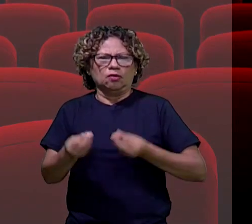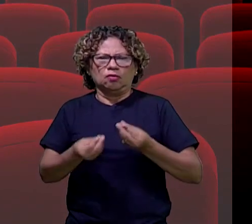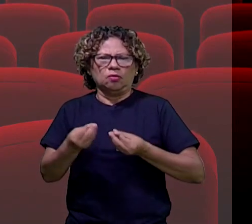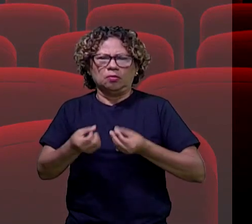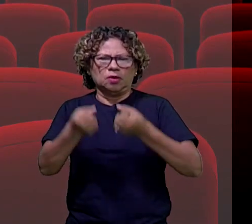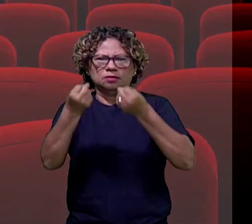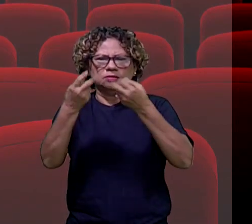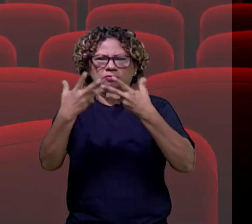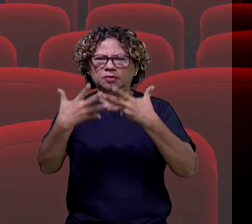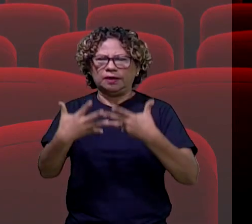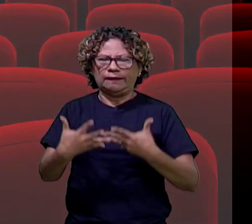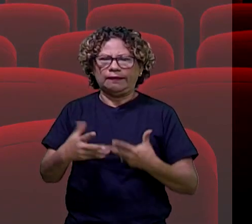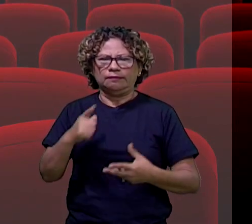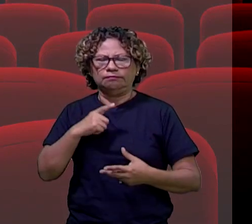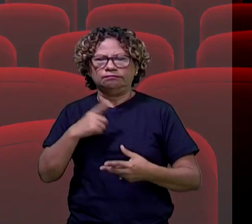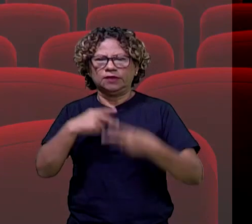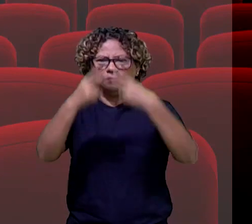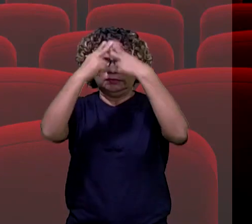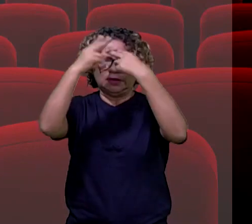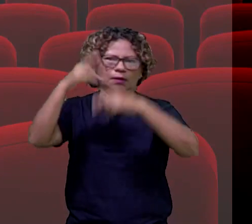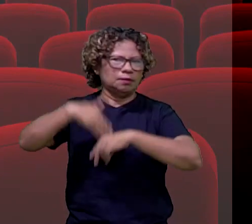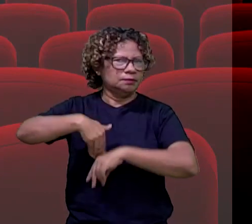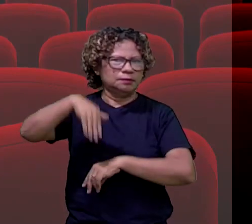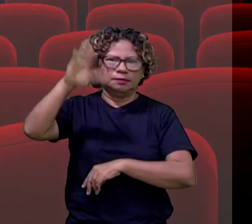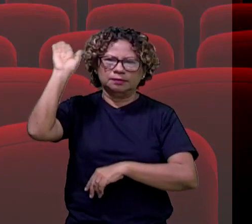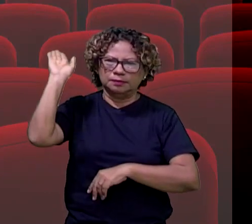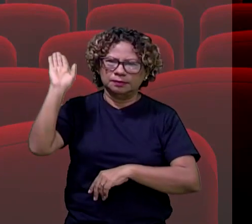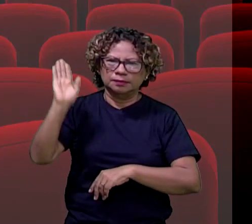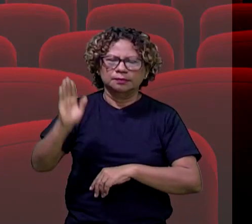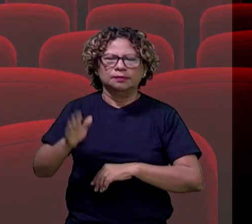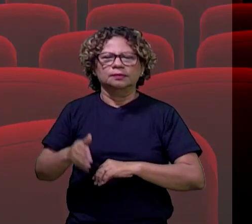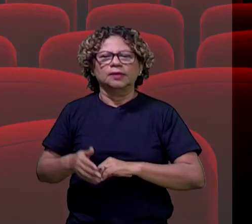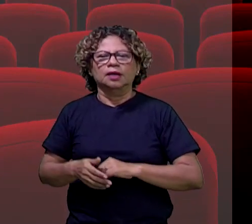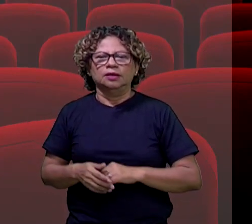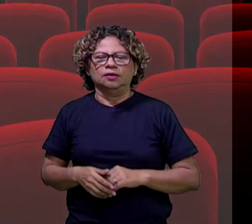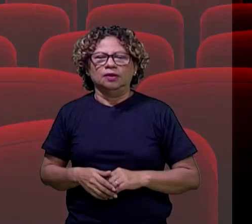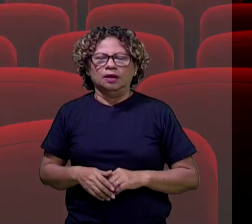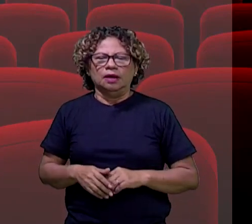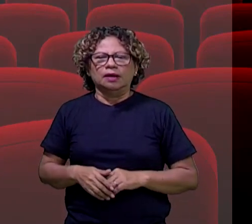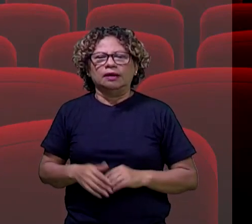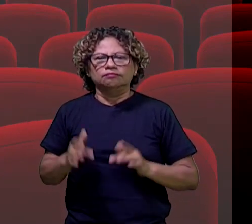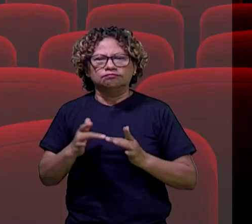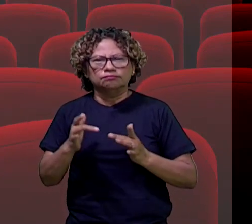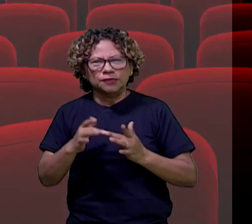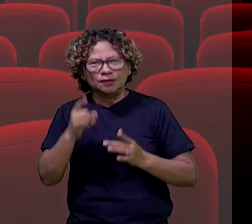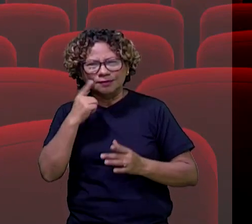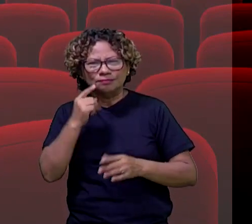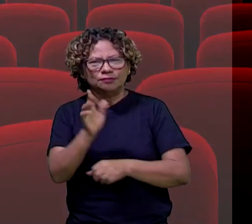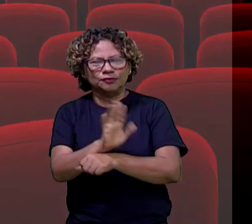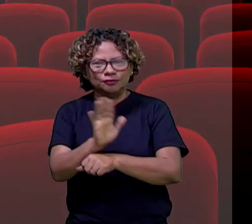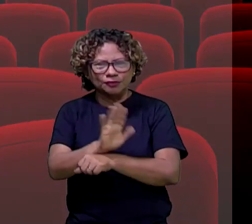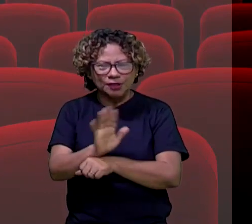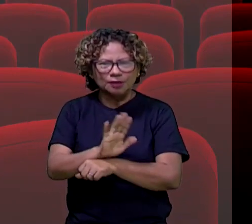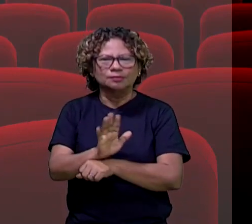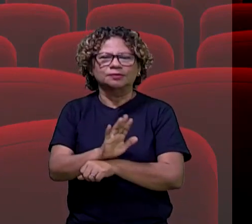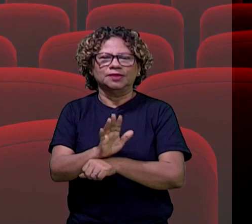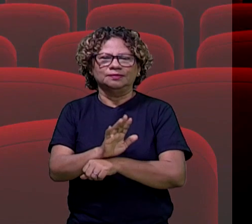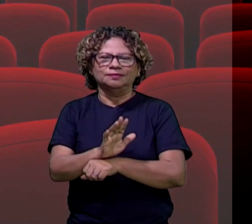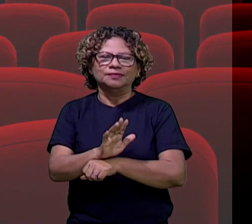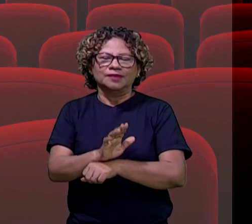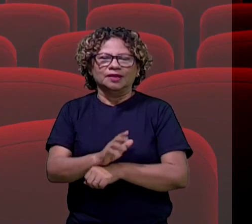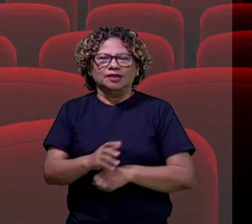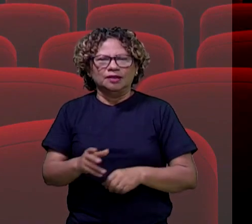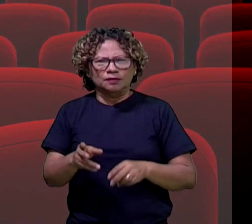com um drama um pouco maior, claro que o contágio, a doença que acontece no filme,